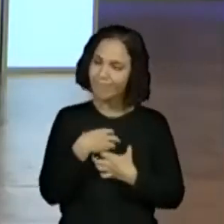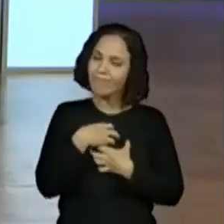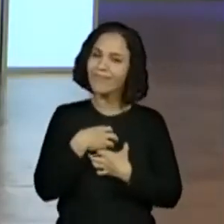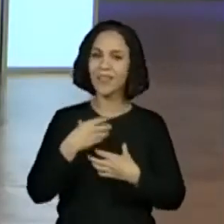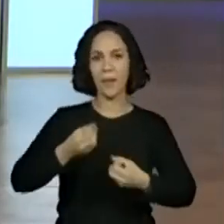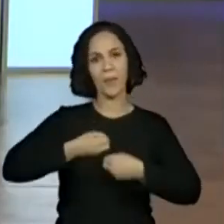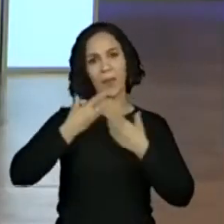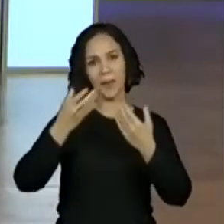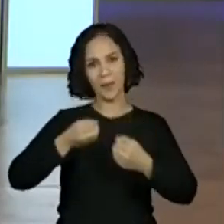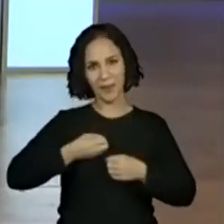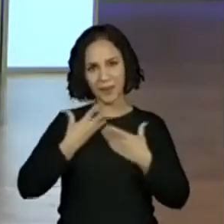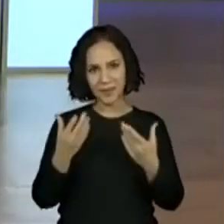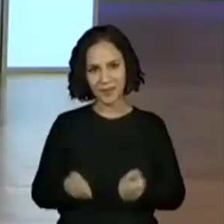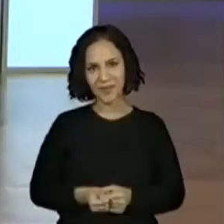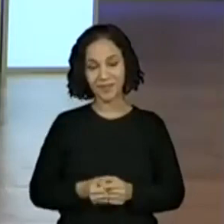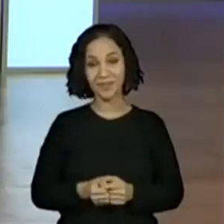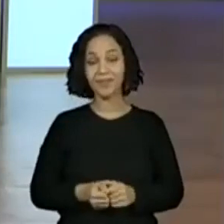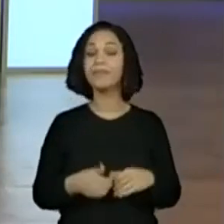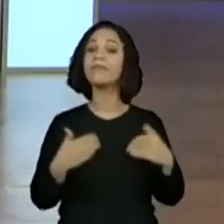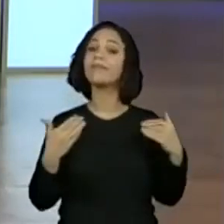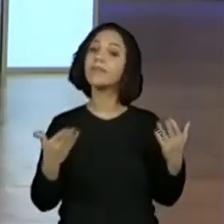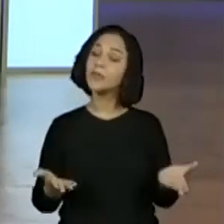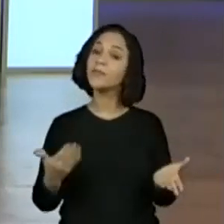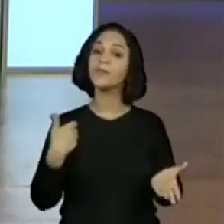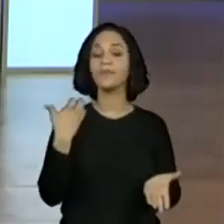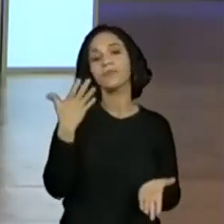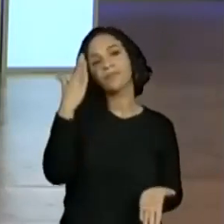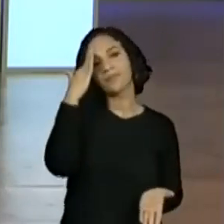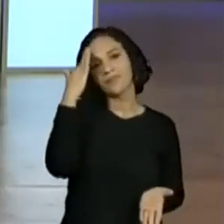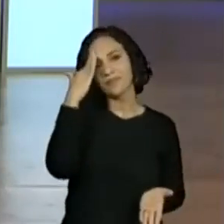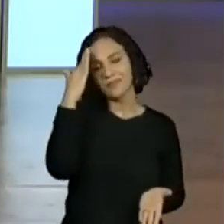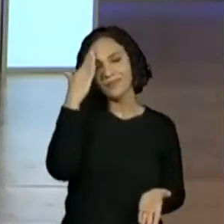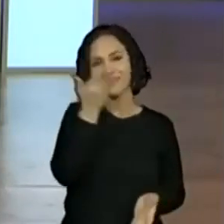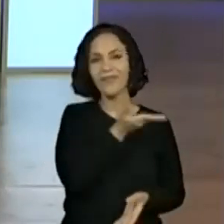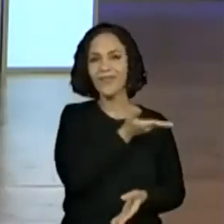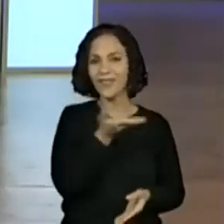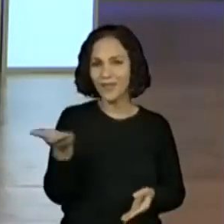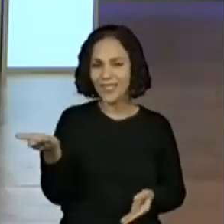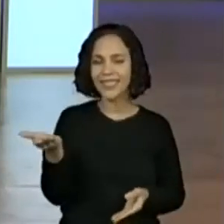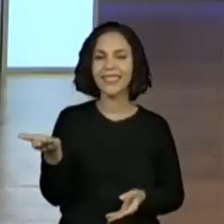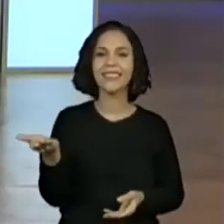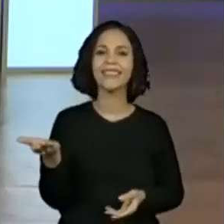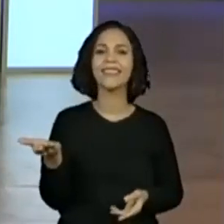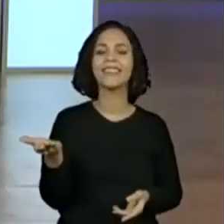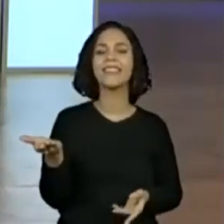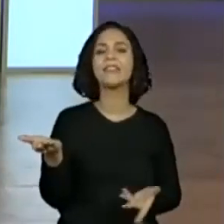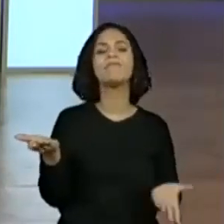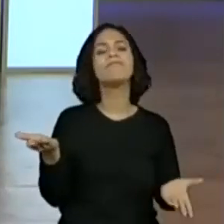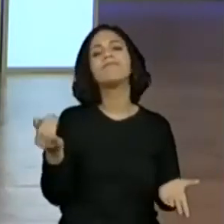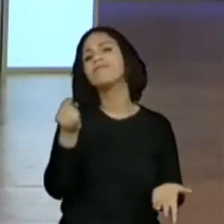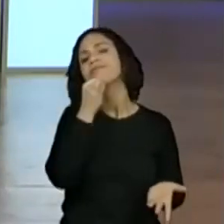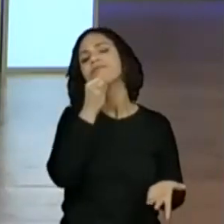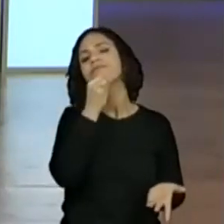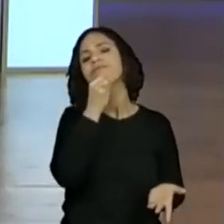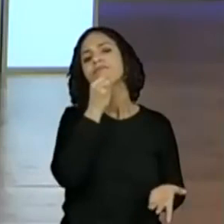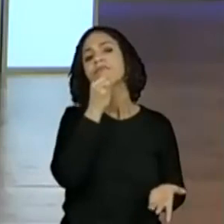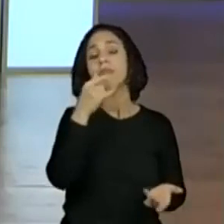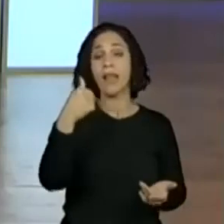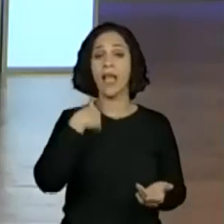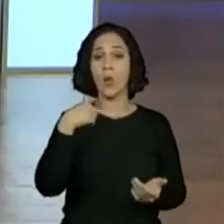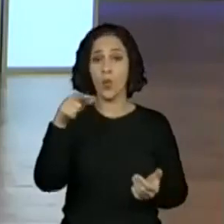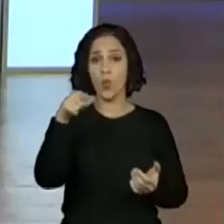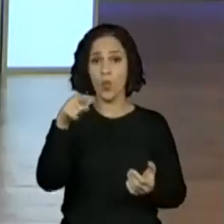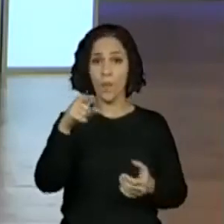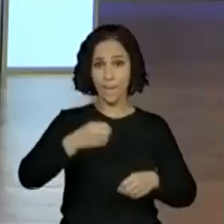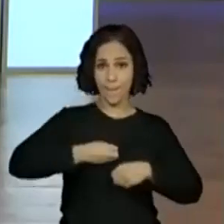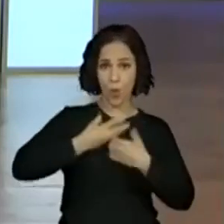poemas. E eu quero saber agora, o que vocês, quais os assuntos que eu abordei